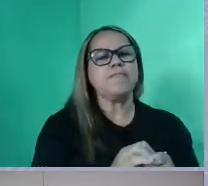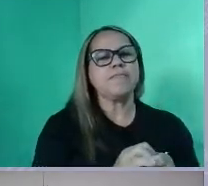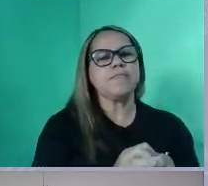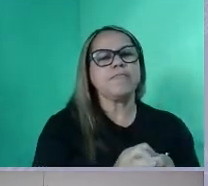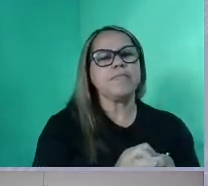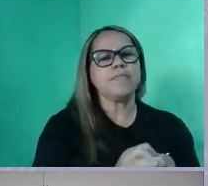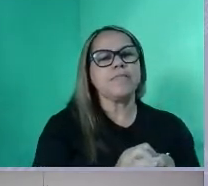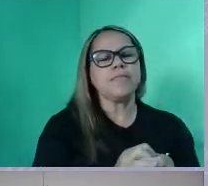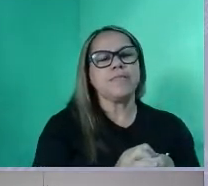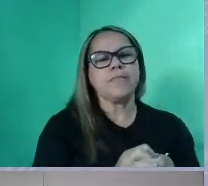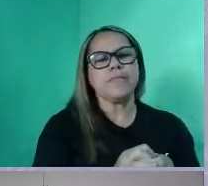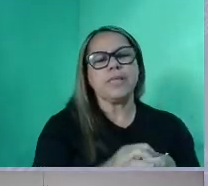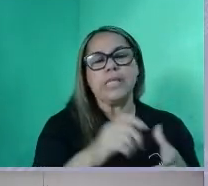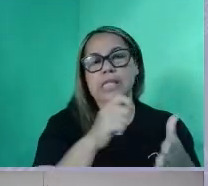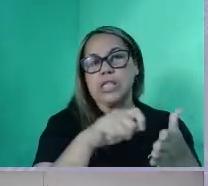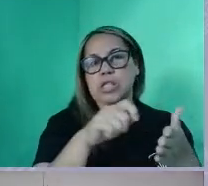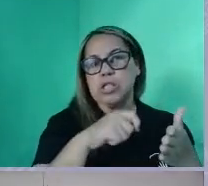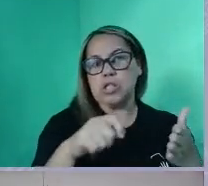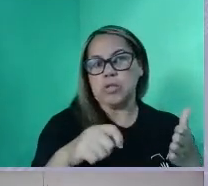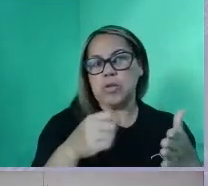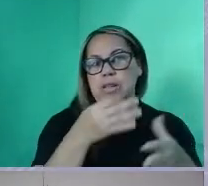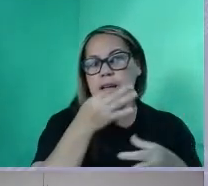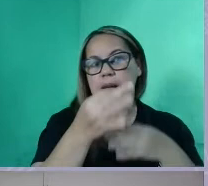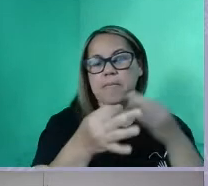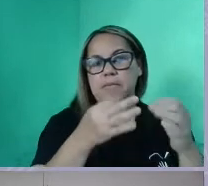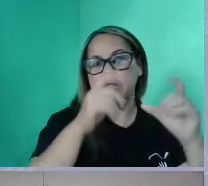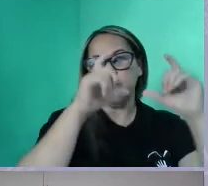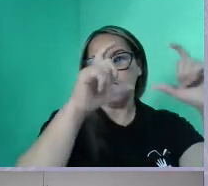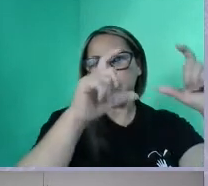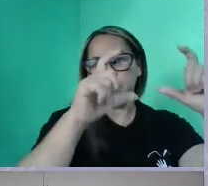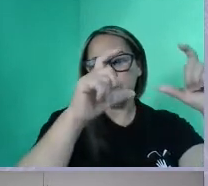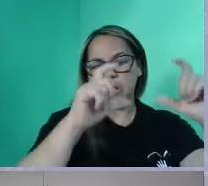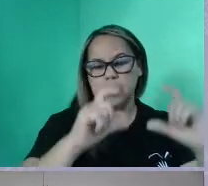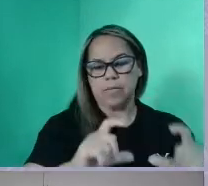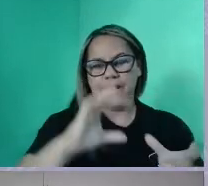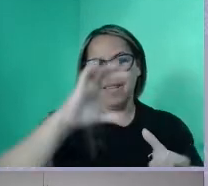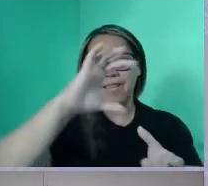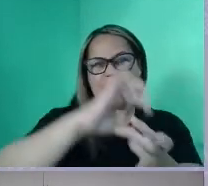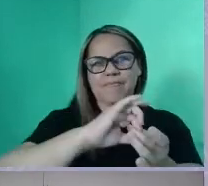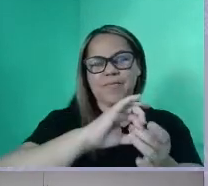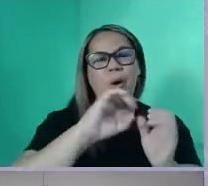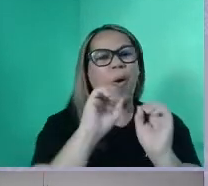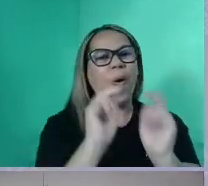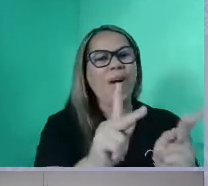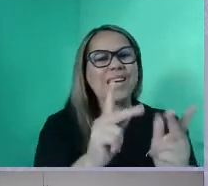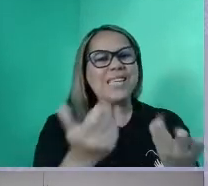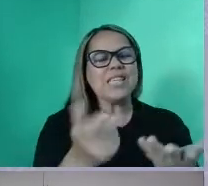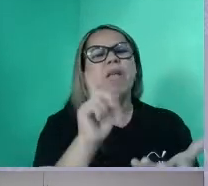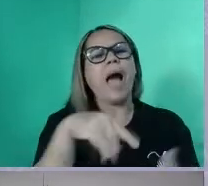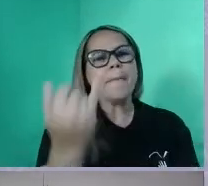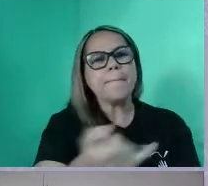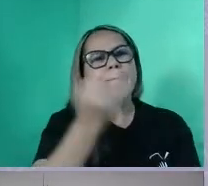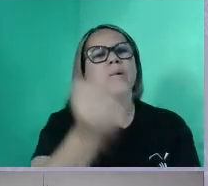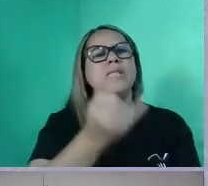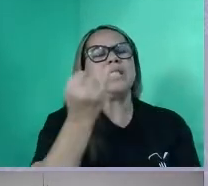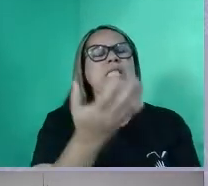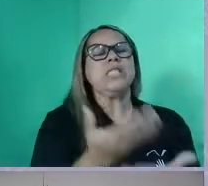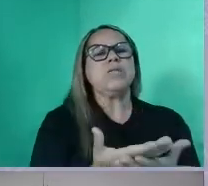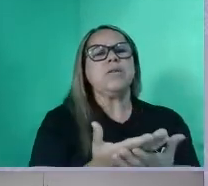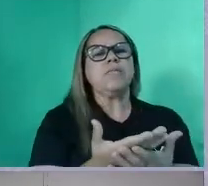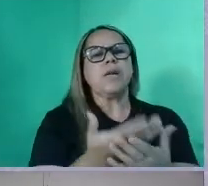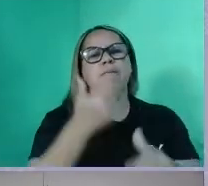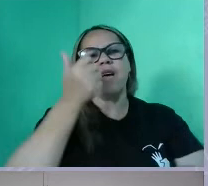descritores argumentativos, entre um parágrafo e outro. Certo? Então, isso é importantíssimo para essa